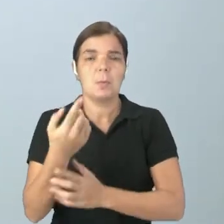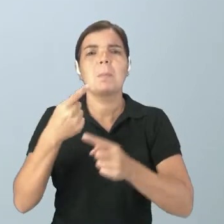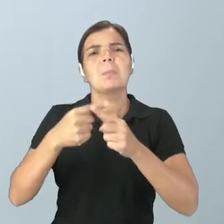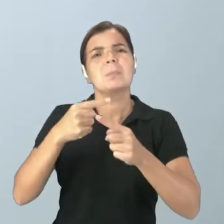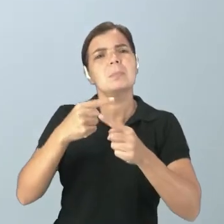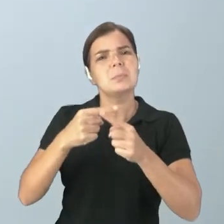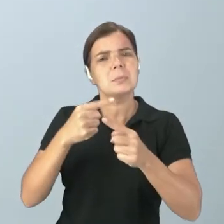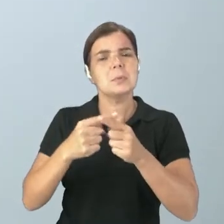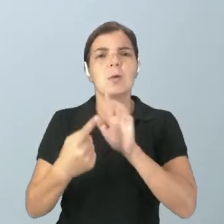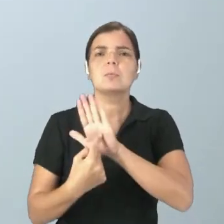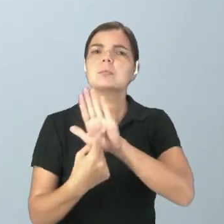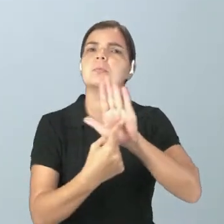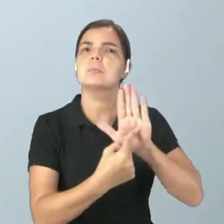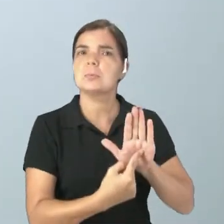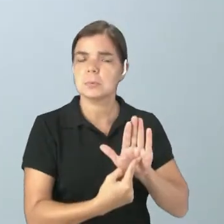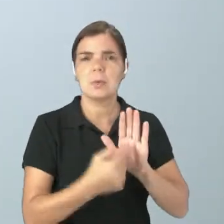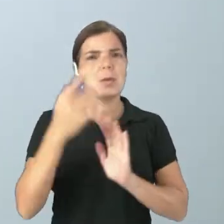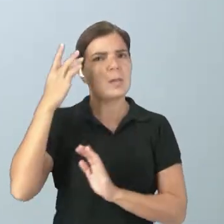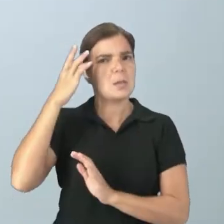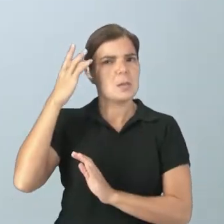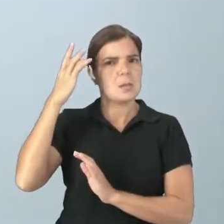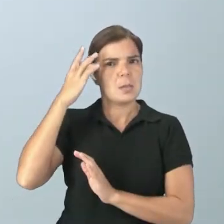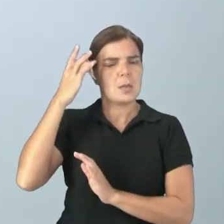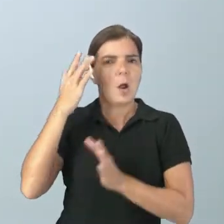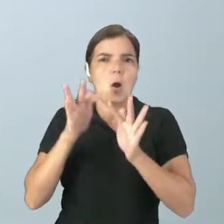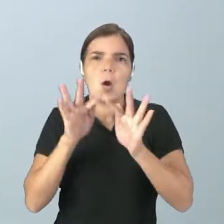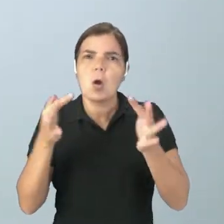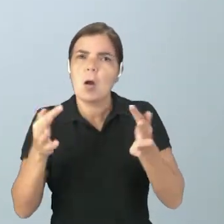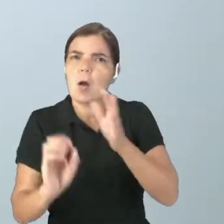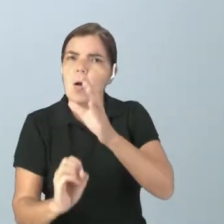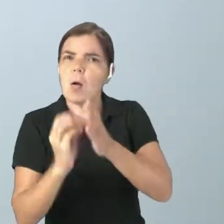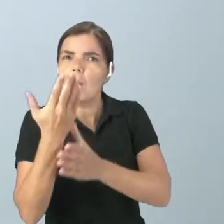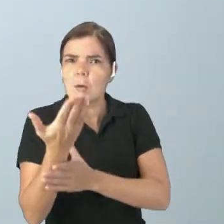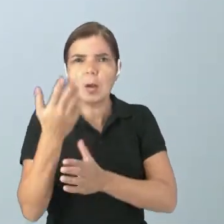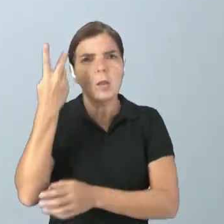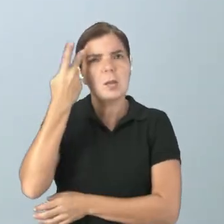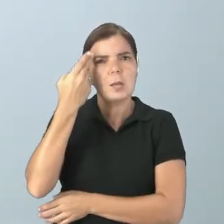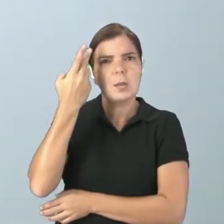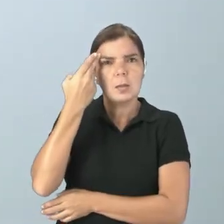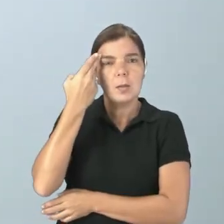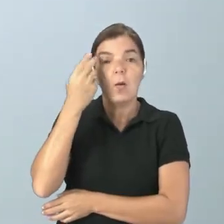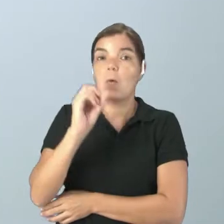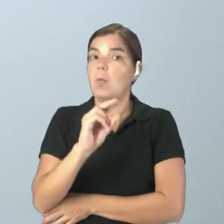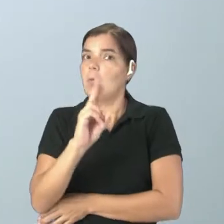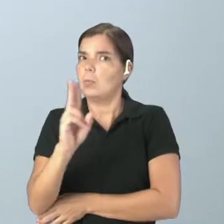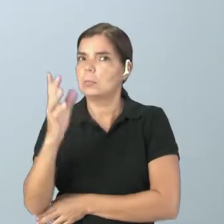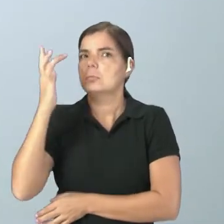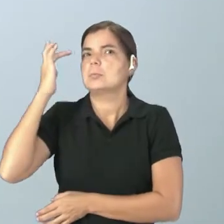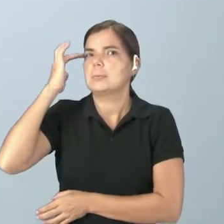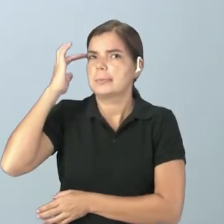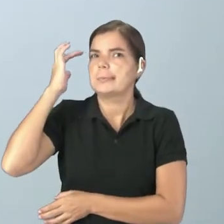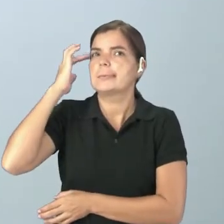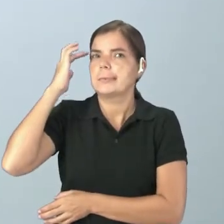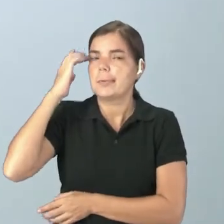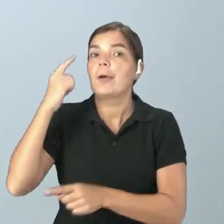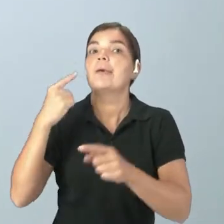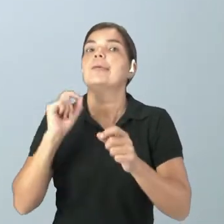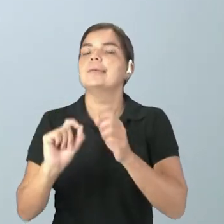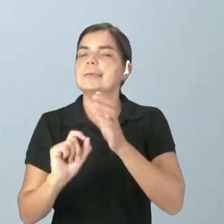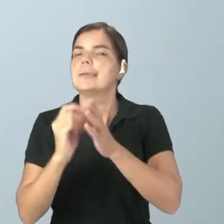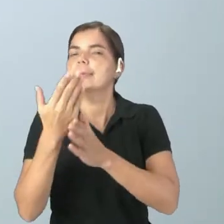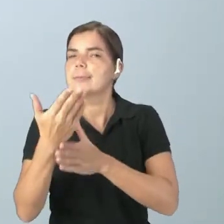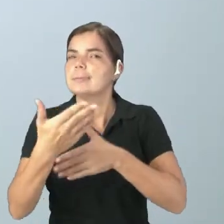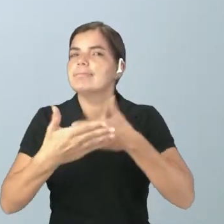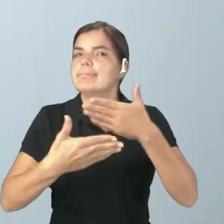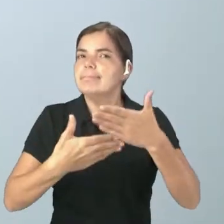aparecendo. Será que é algo que simplesmente ocorre de forma natural ou será que são medidas que vêm acontecendo como